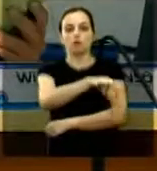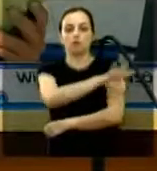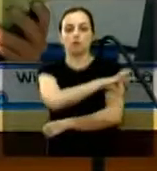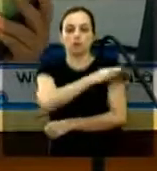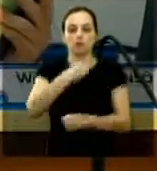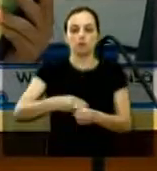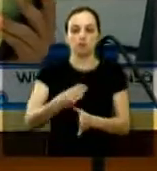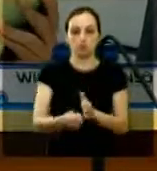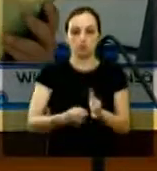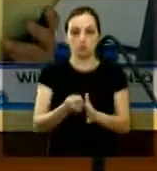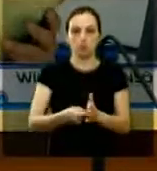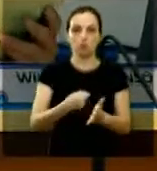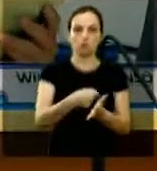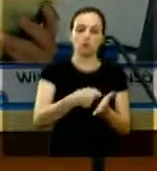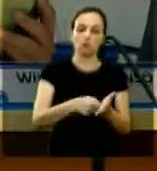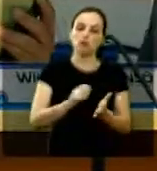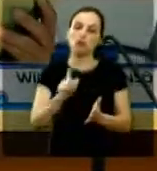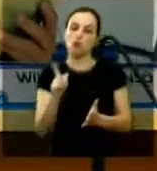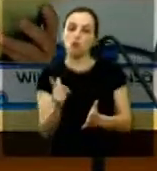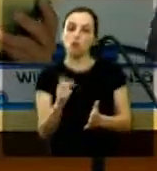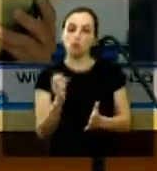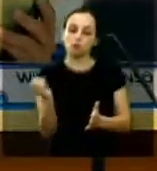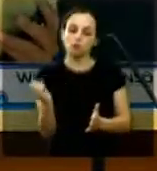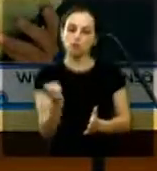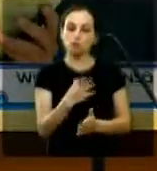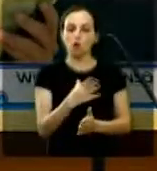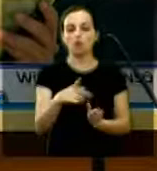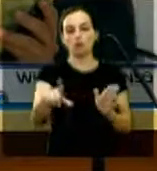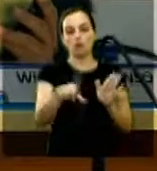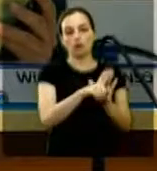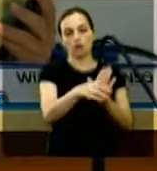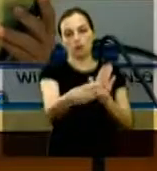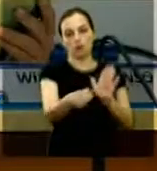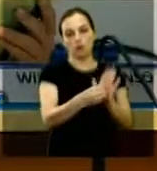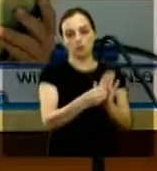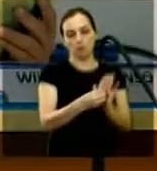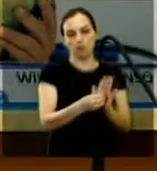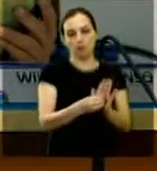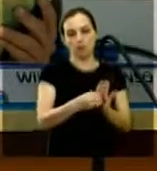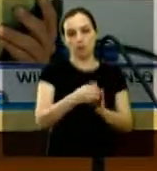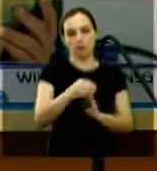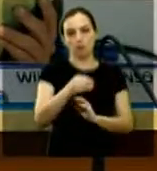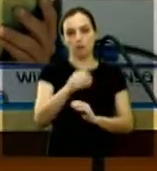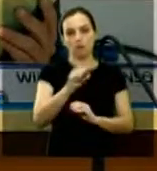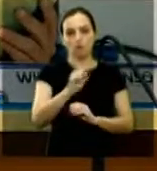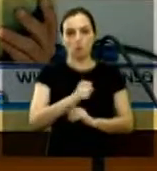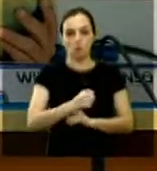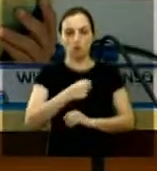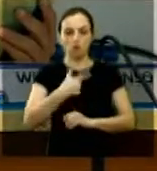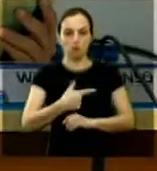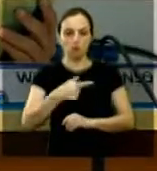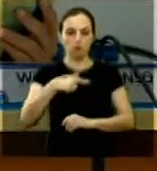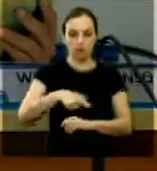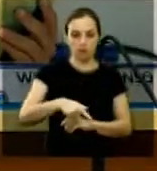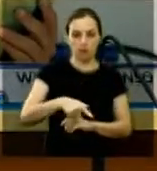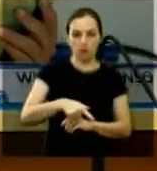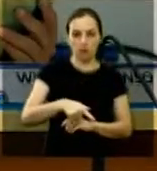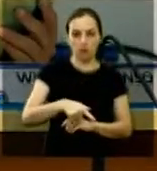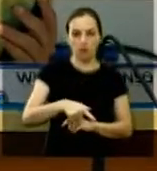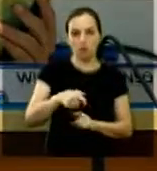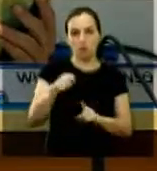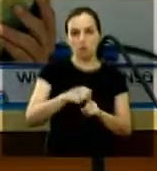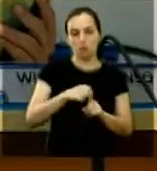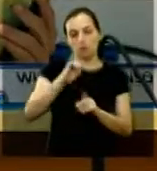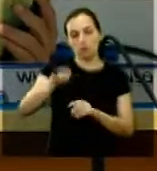assunto da nova redação o artigo 205 da lei cumprimentar 827 de 10 de julho de